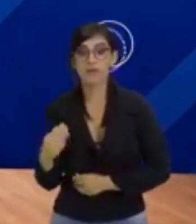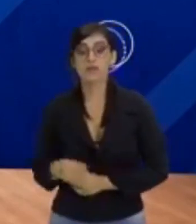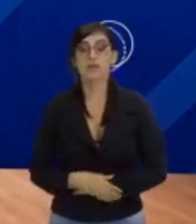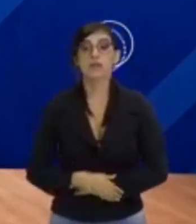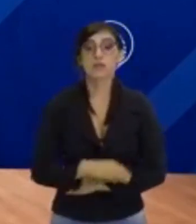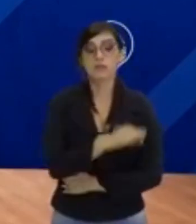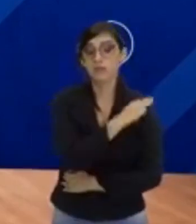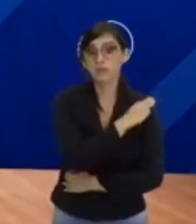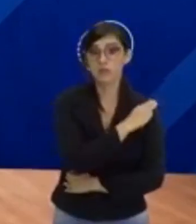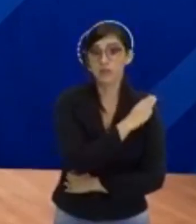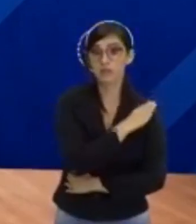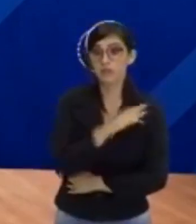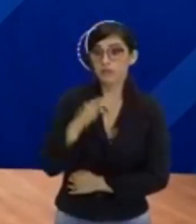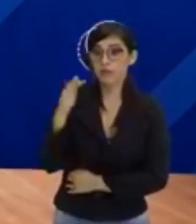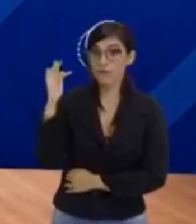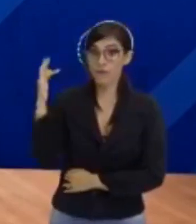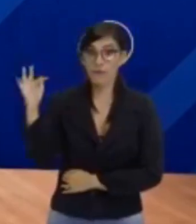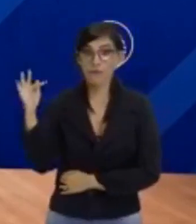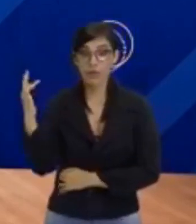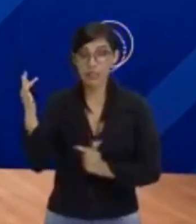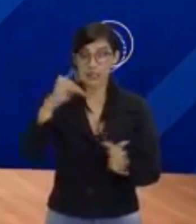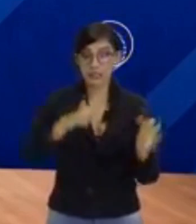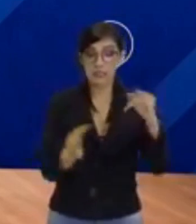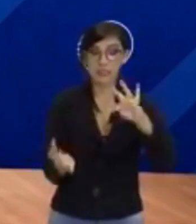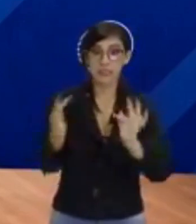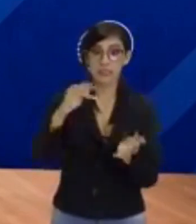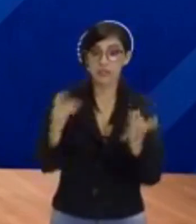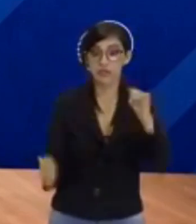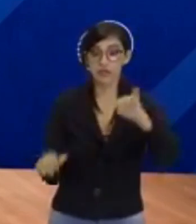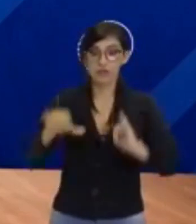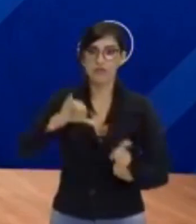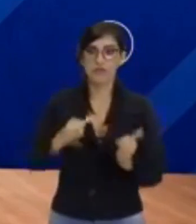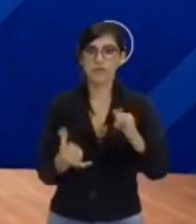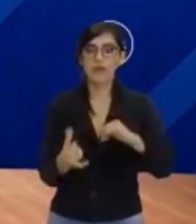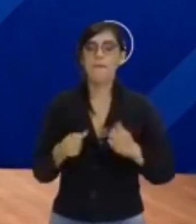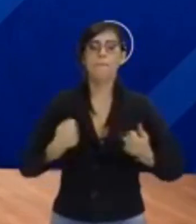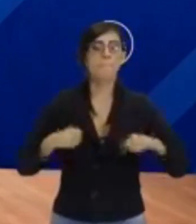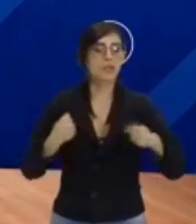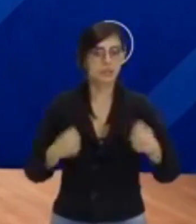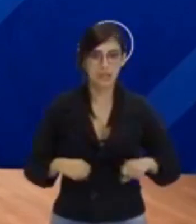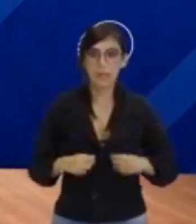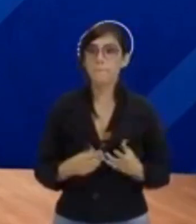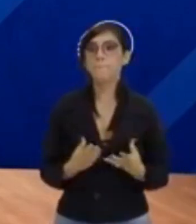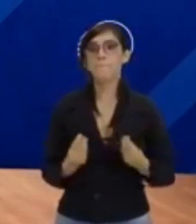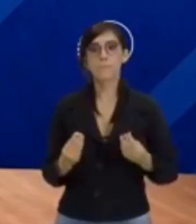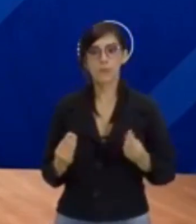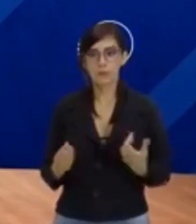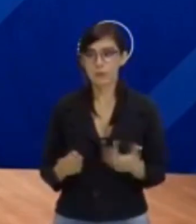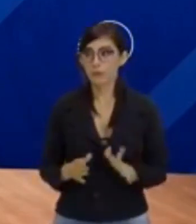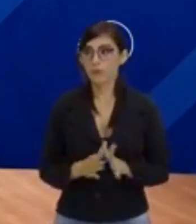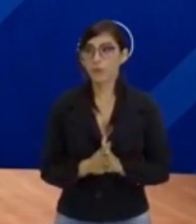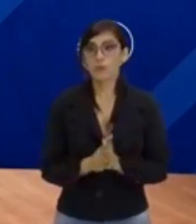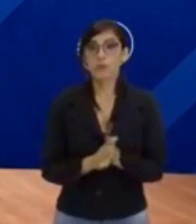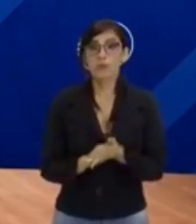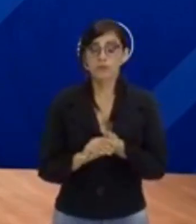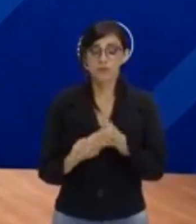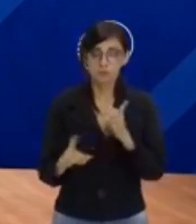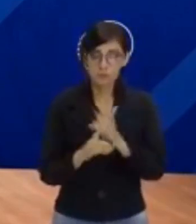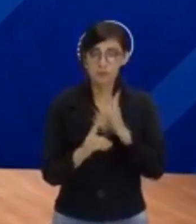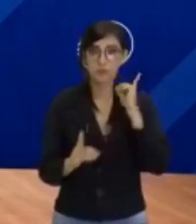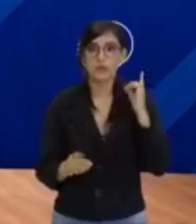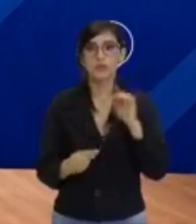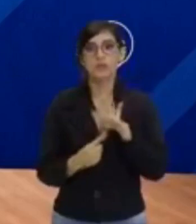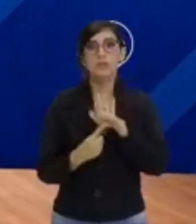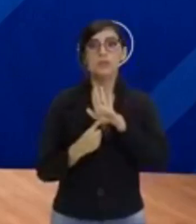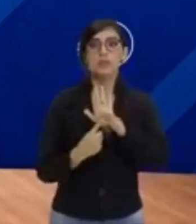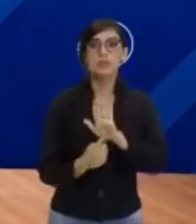química. Vocês vão estar precisando dessa equação em muitas situações, tá certo? Mas no nosso último encontro nós apresentamos lá para vocês